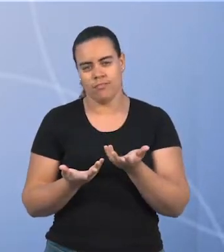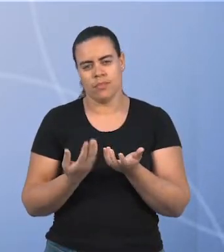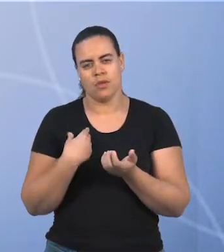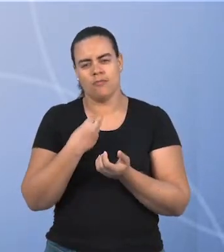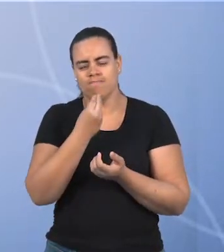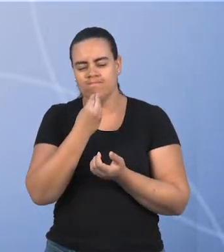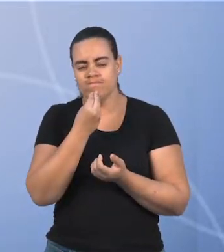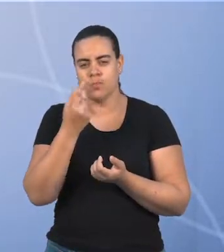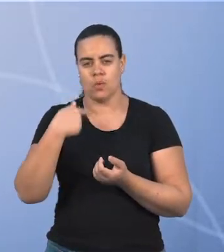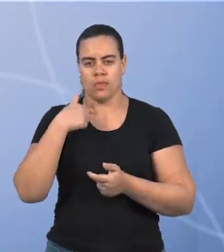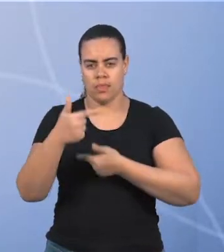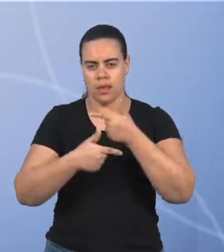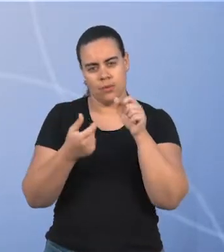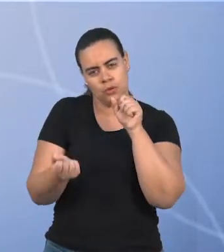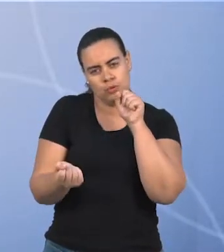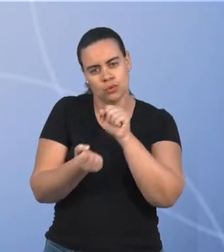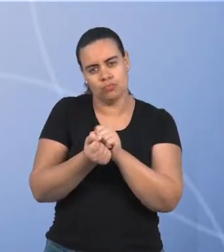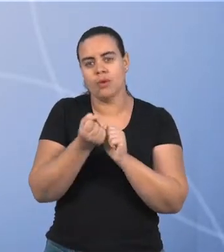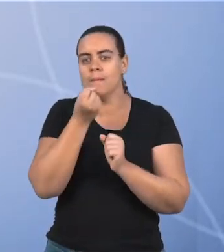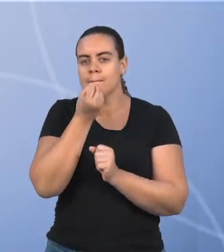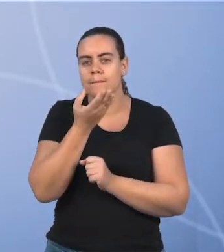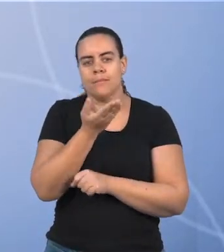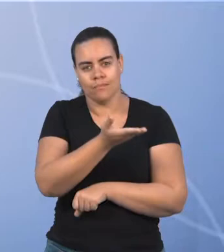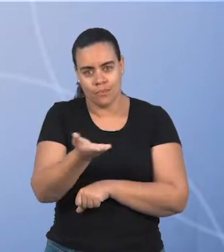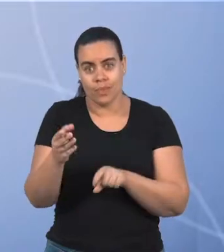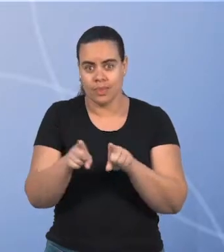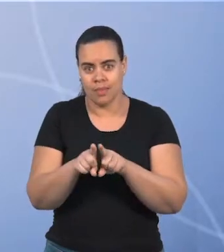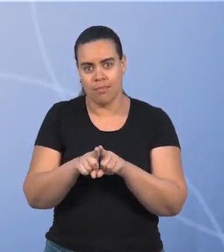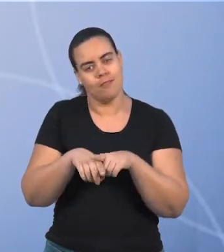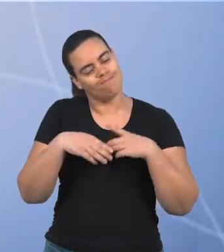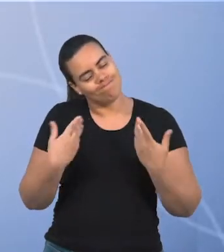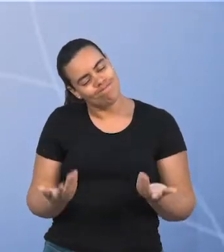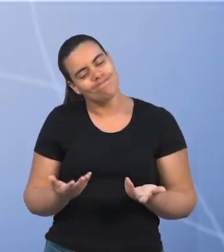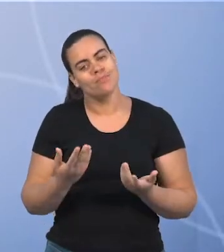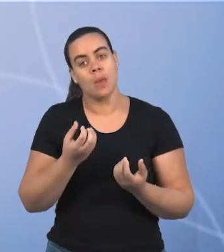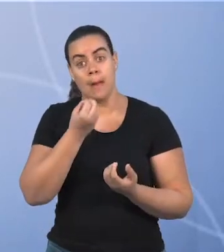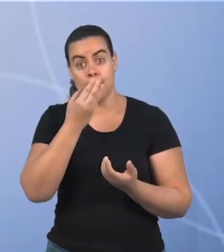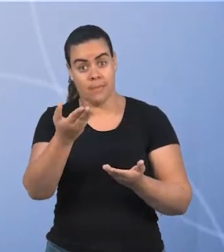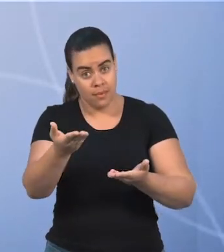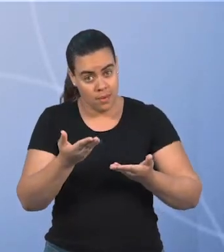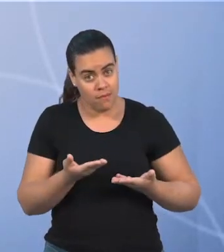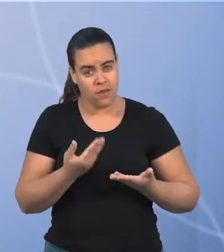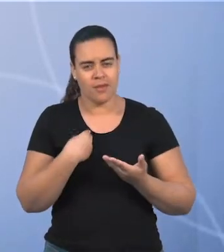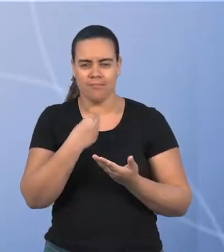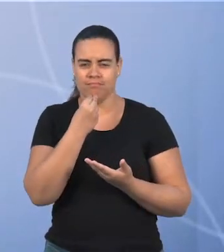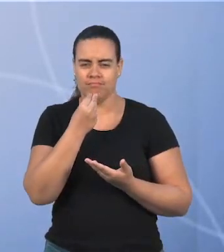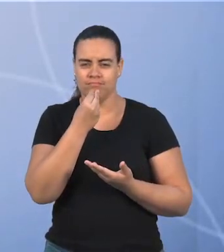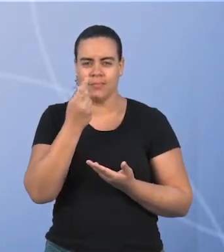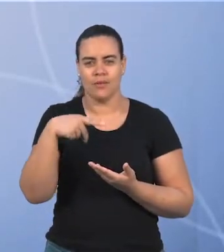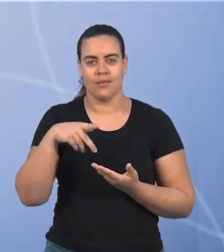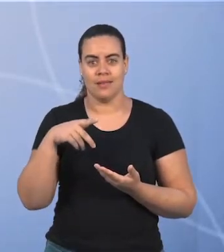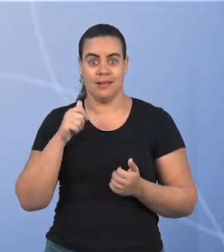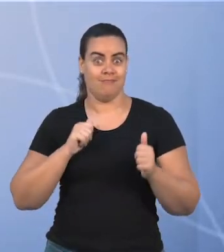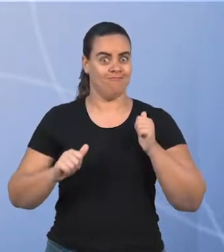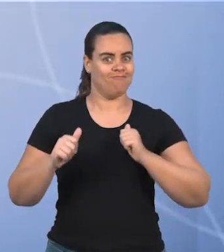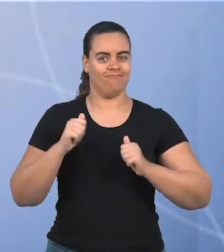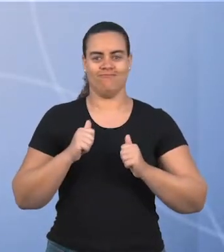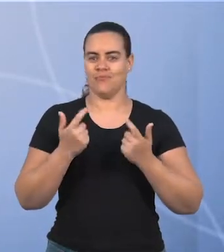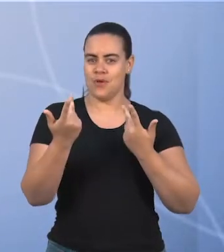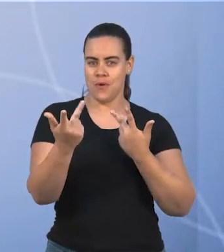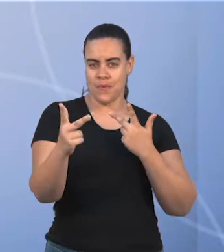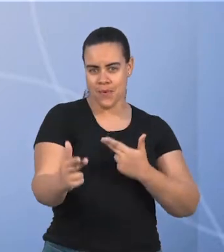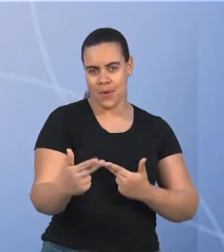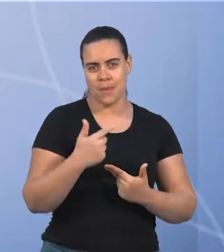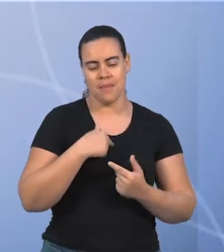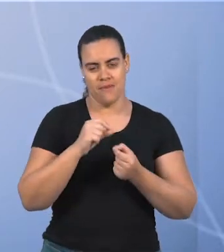nosso trabalho juntos se torne pertinente para vocês. Então é isso, sejam bem-vindos, espero que vocês estejam tão motivados quanto eu para